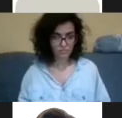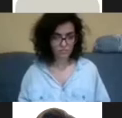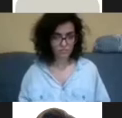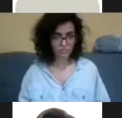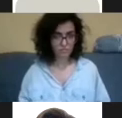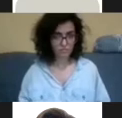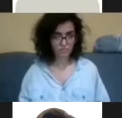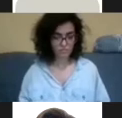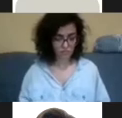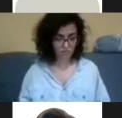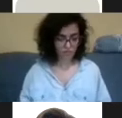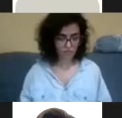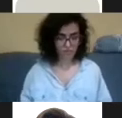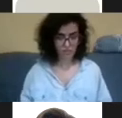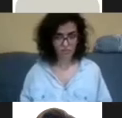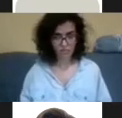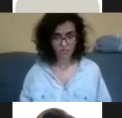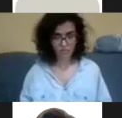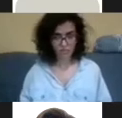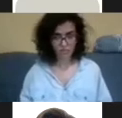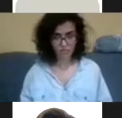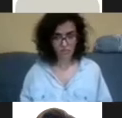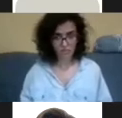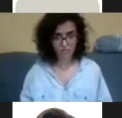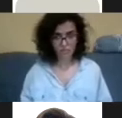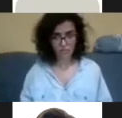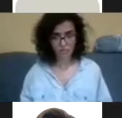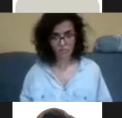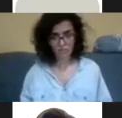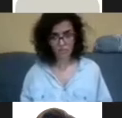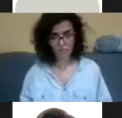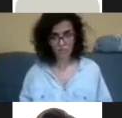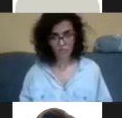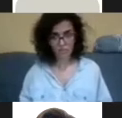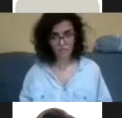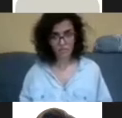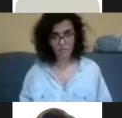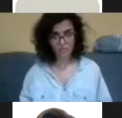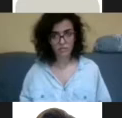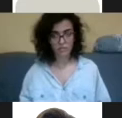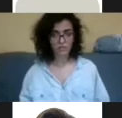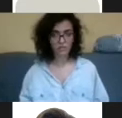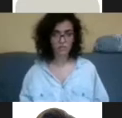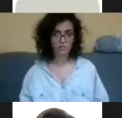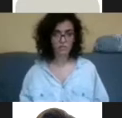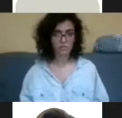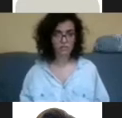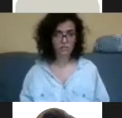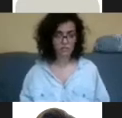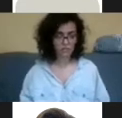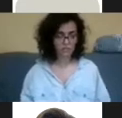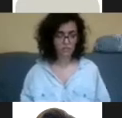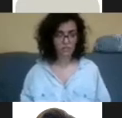fazer, né? E aí, de novo, conto para outra pessoa em quem eu confio muito o que está acontecendo.